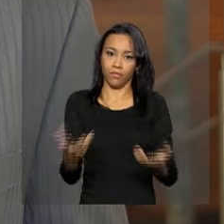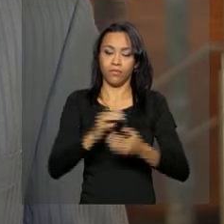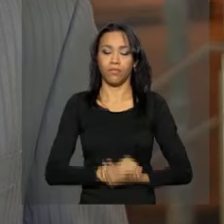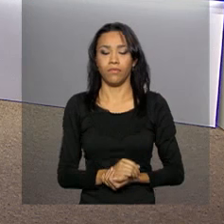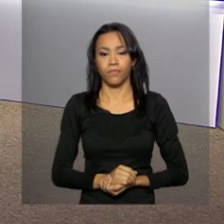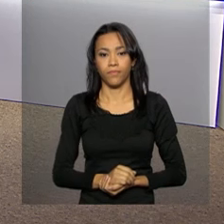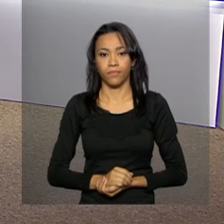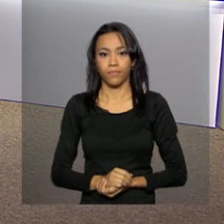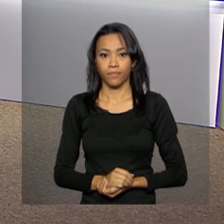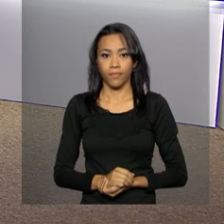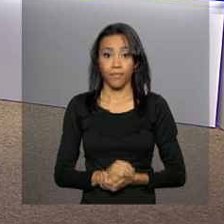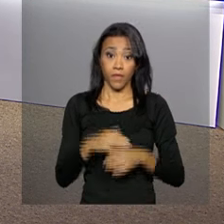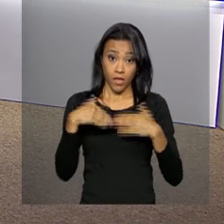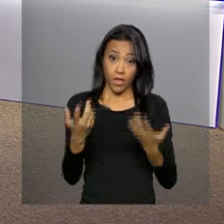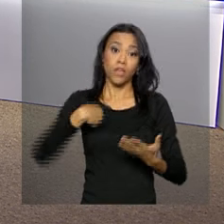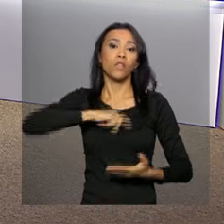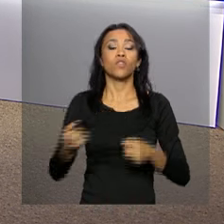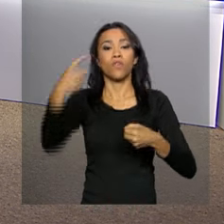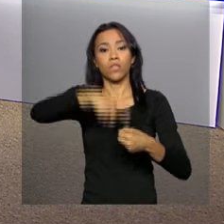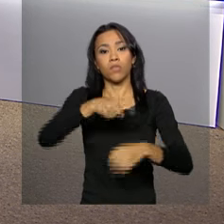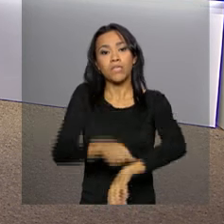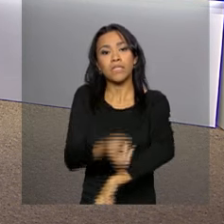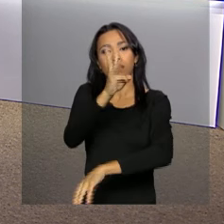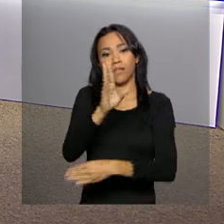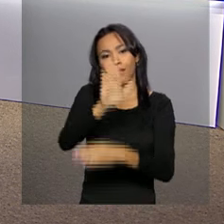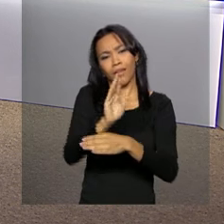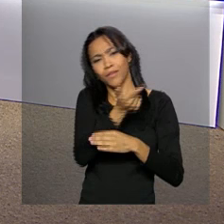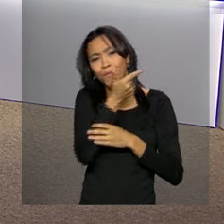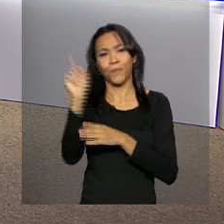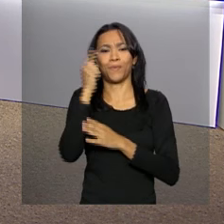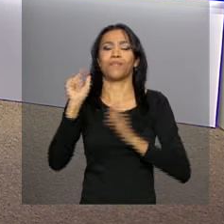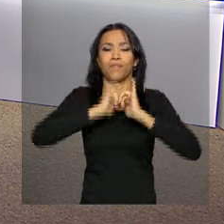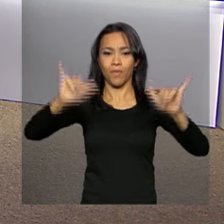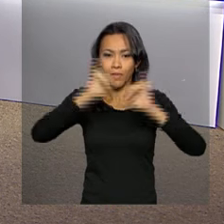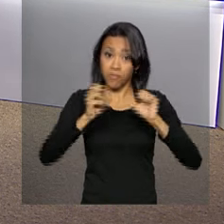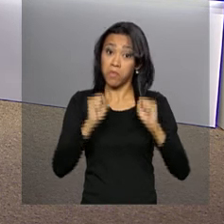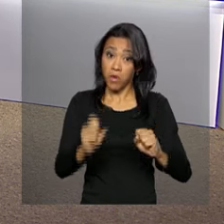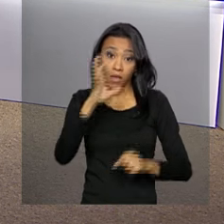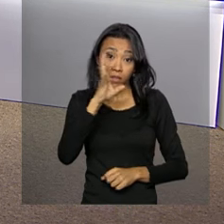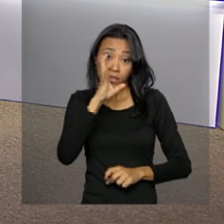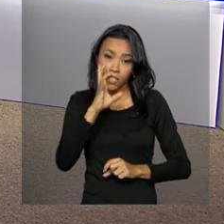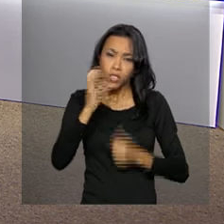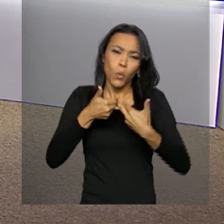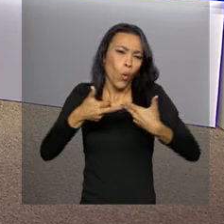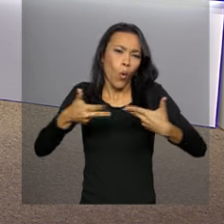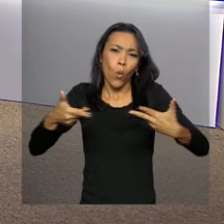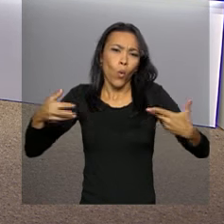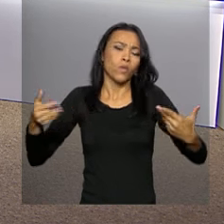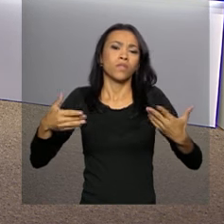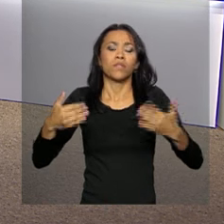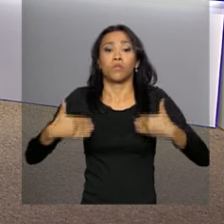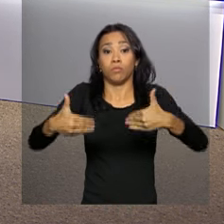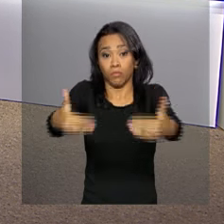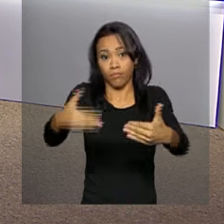Ney Pereira. E nós voltamos às três da tarde com outras informações. Você pode acompanhar as novidades do Executivo